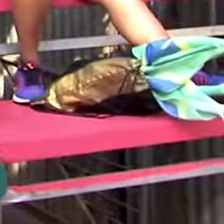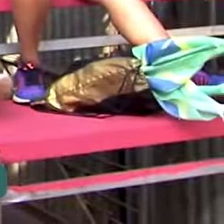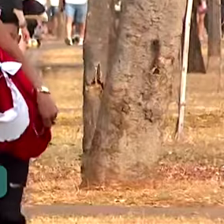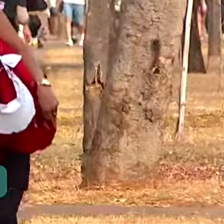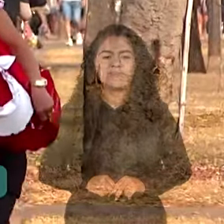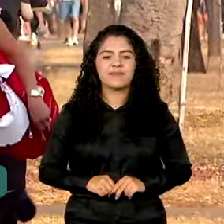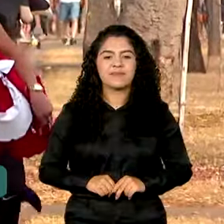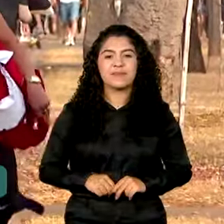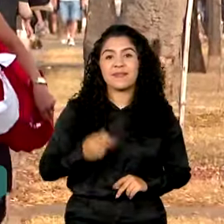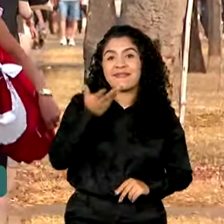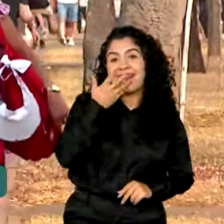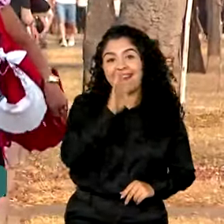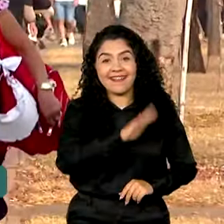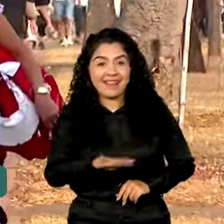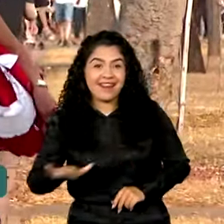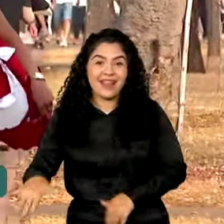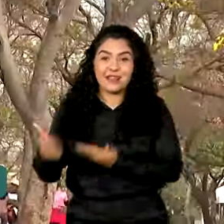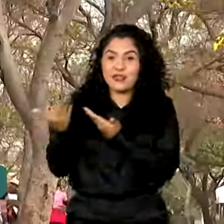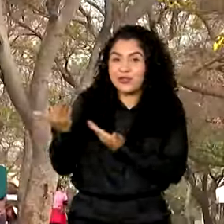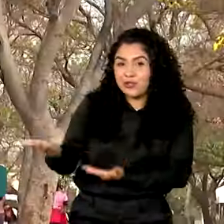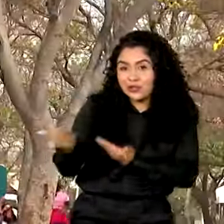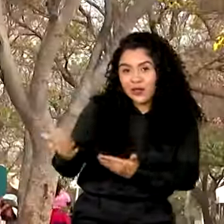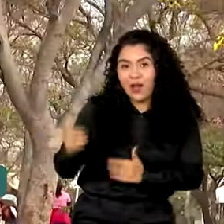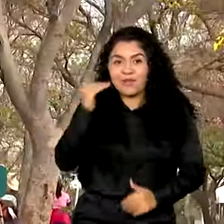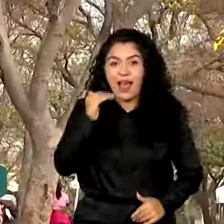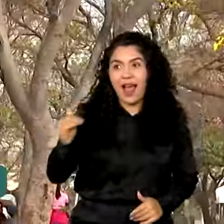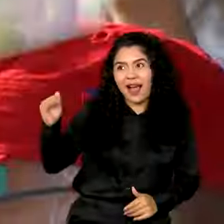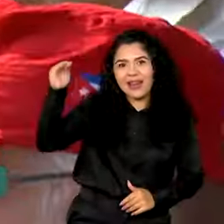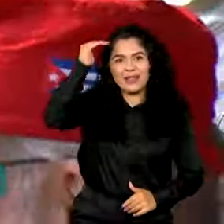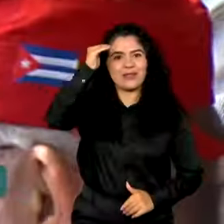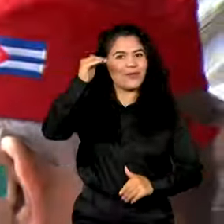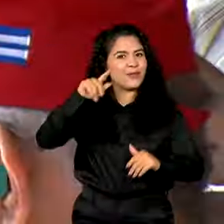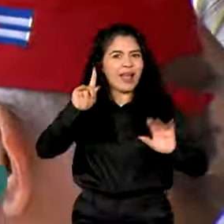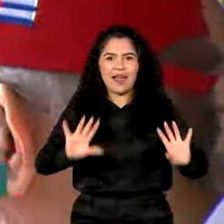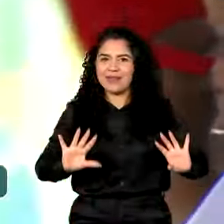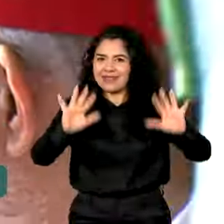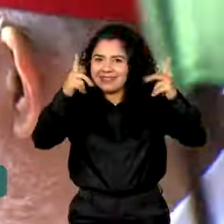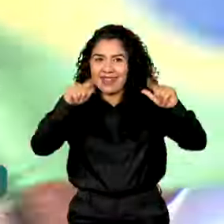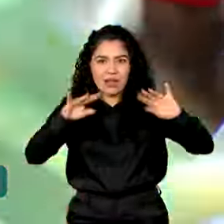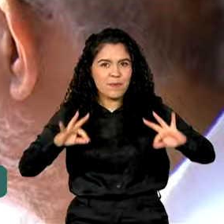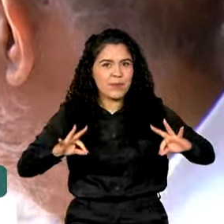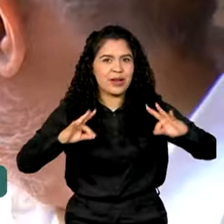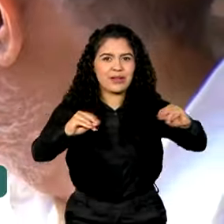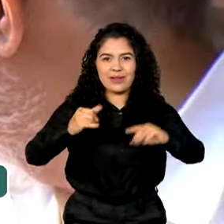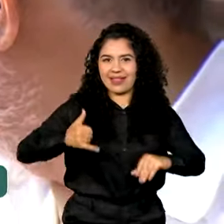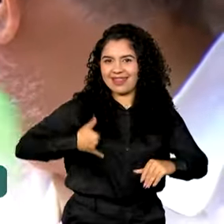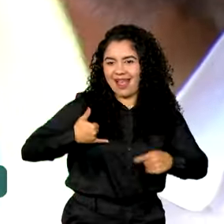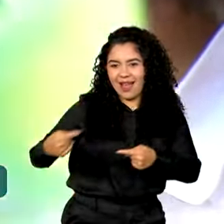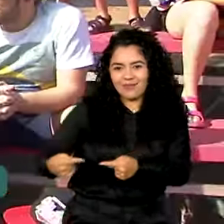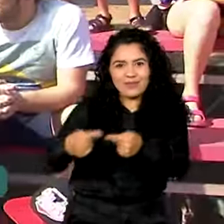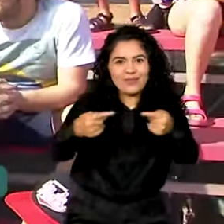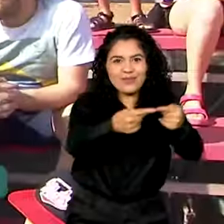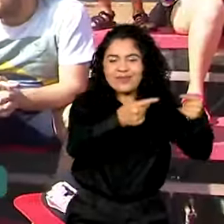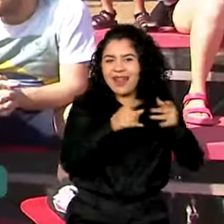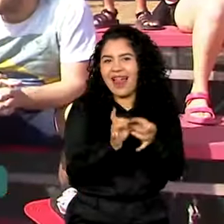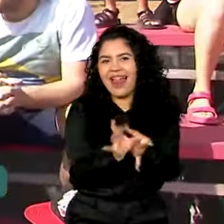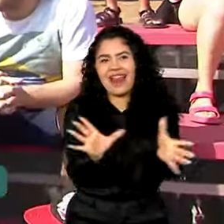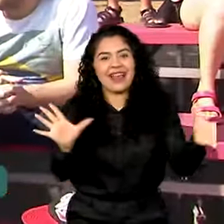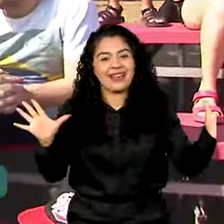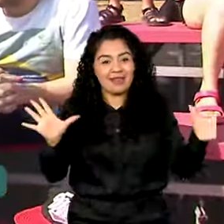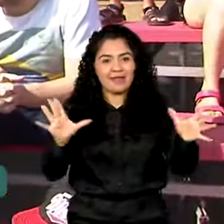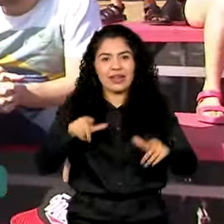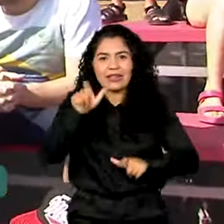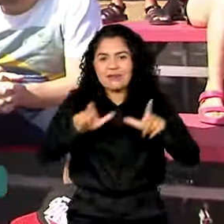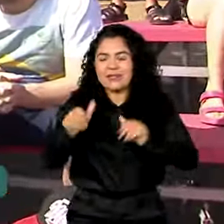Crianças, jovens, adultos. A festa foi para todas as idades. E desde cedo, o público aguardava